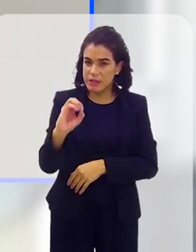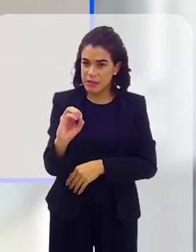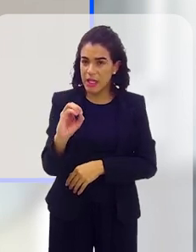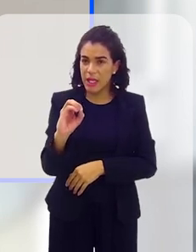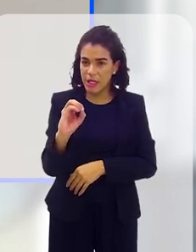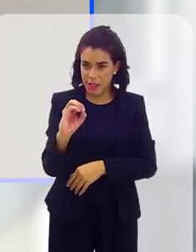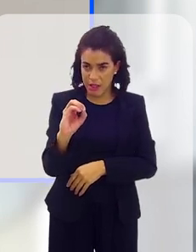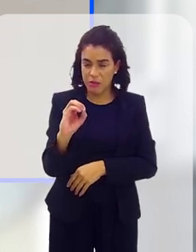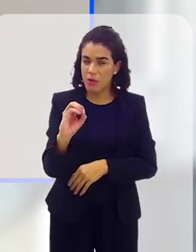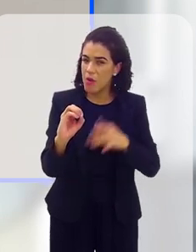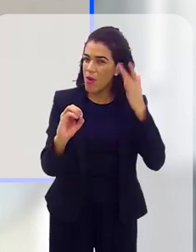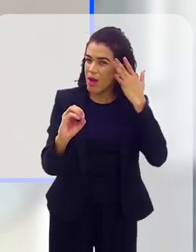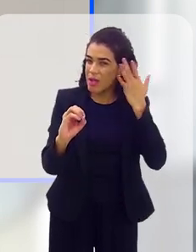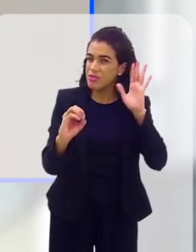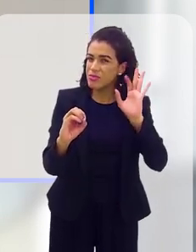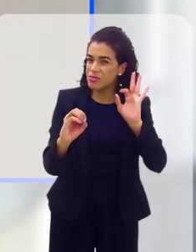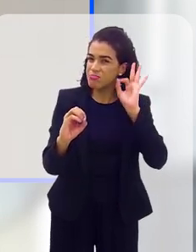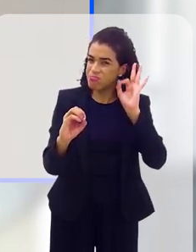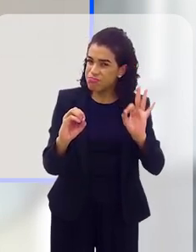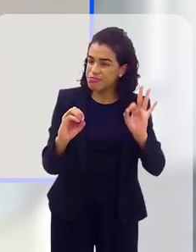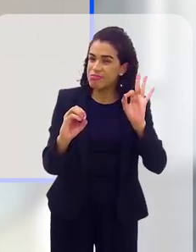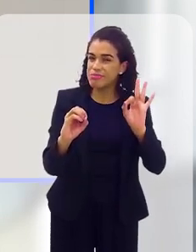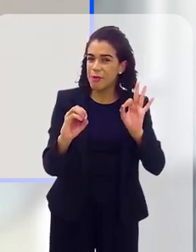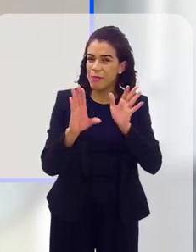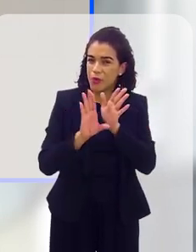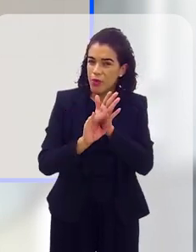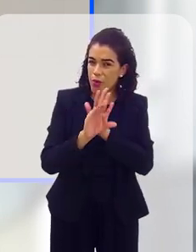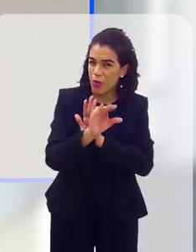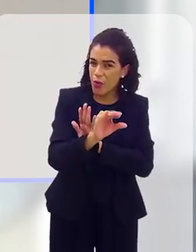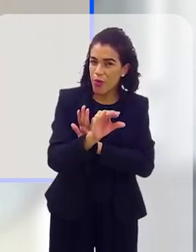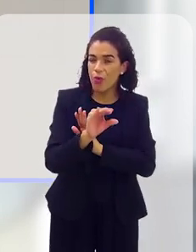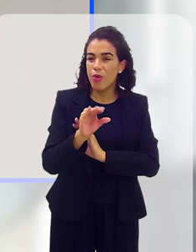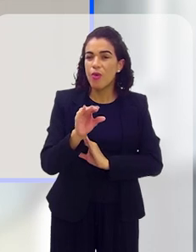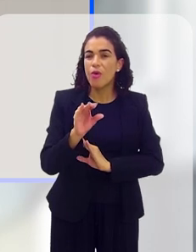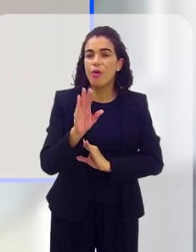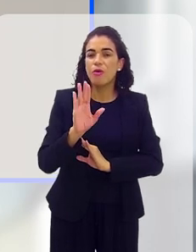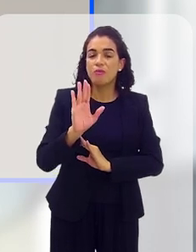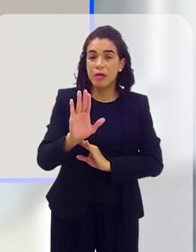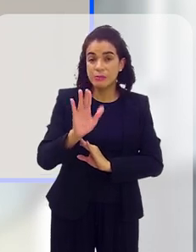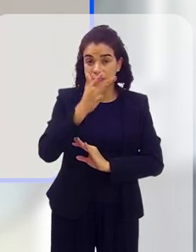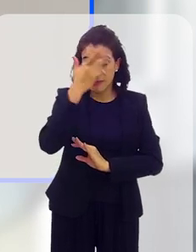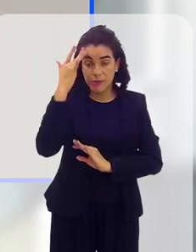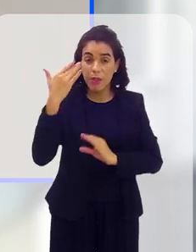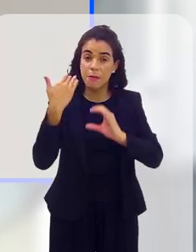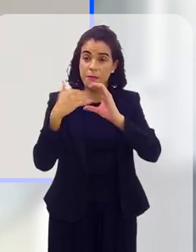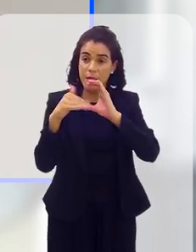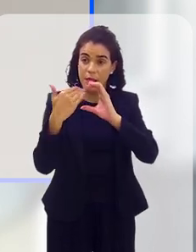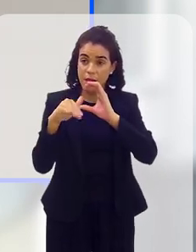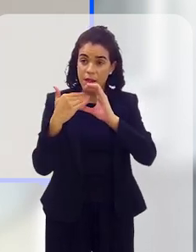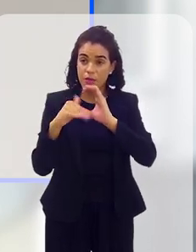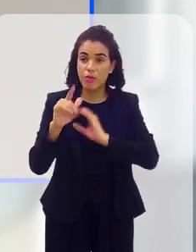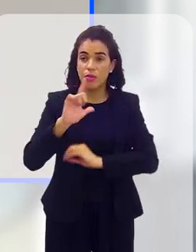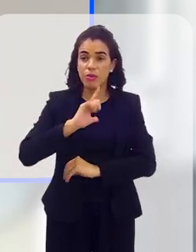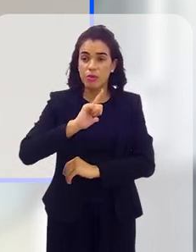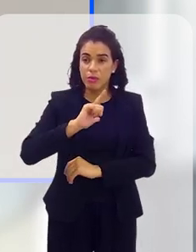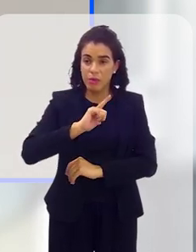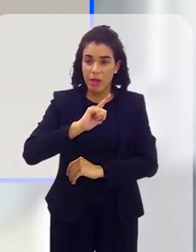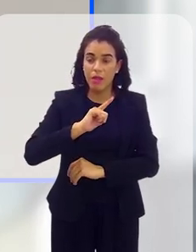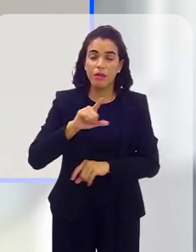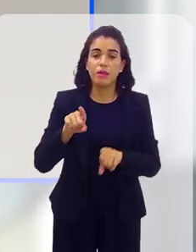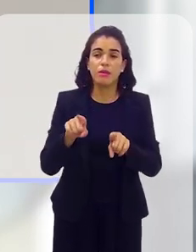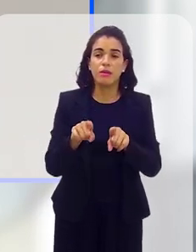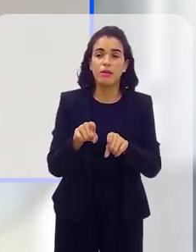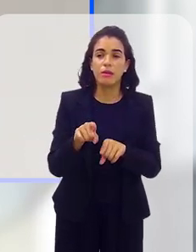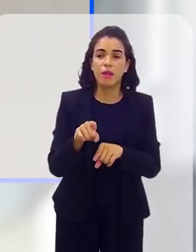que é 190, diz que denúncia, salvo engano, aí tem que vir, dar uma olhadinha no Google, mas, quem quiser, por e-mail